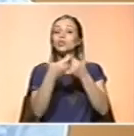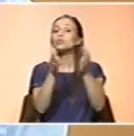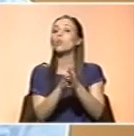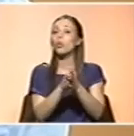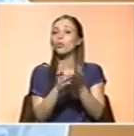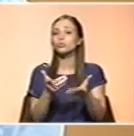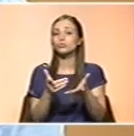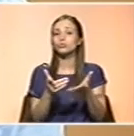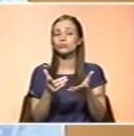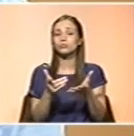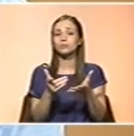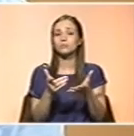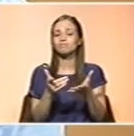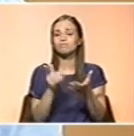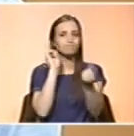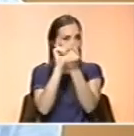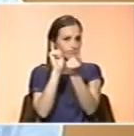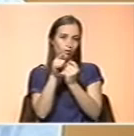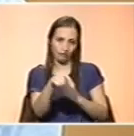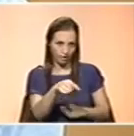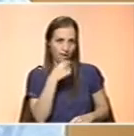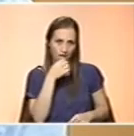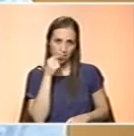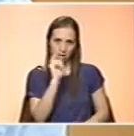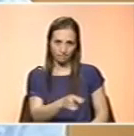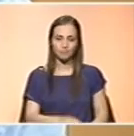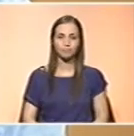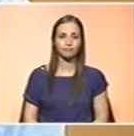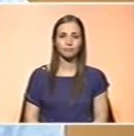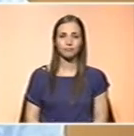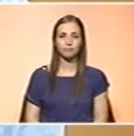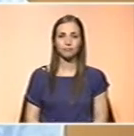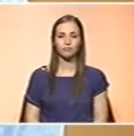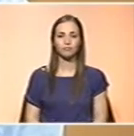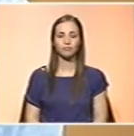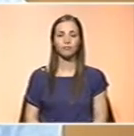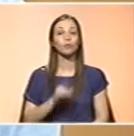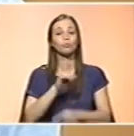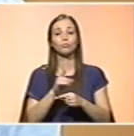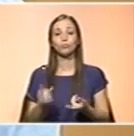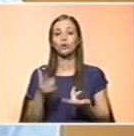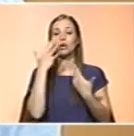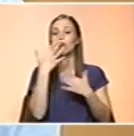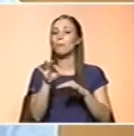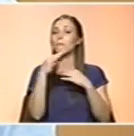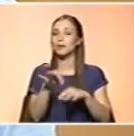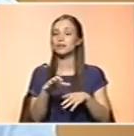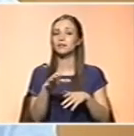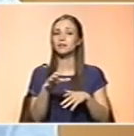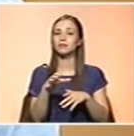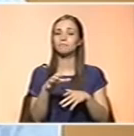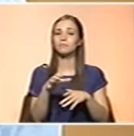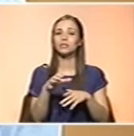é um dos tópicos de conversa. Porque, de facto, os motivos de recurso aos suplementos em atletas são